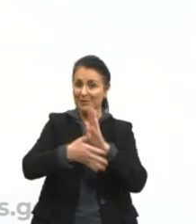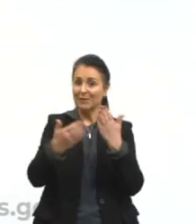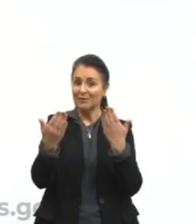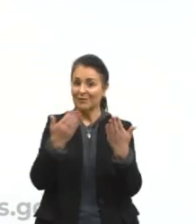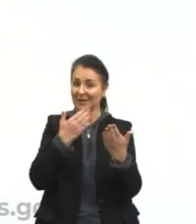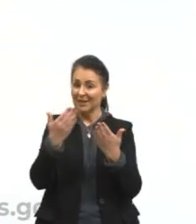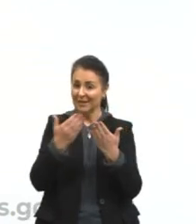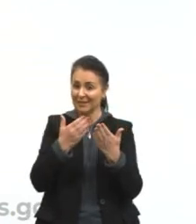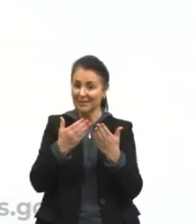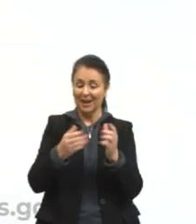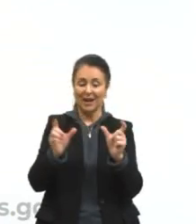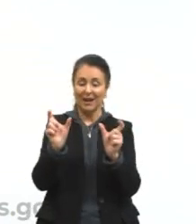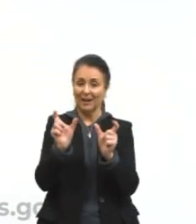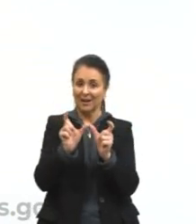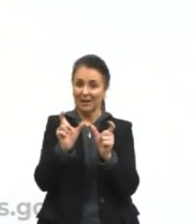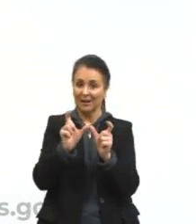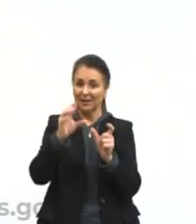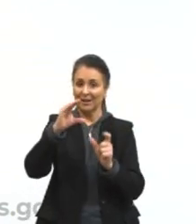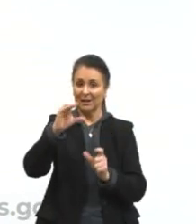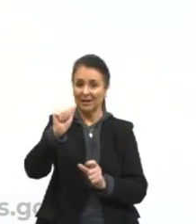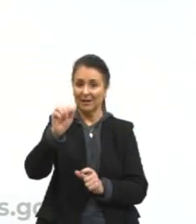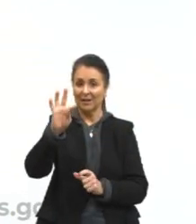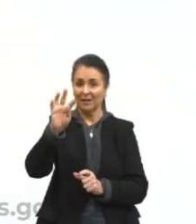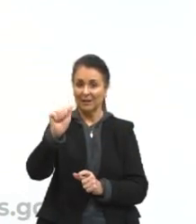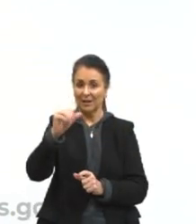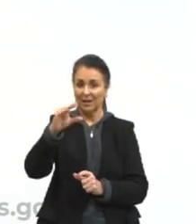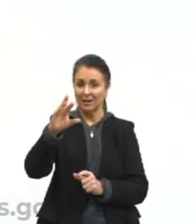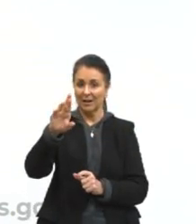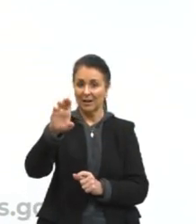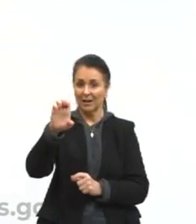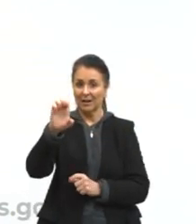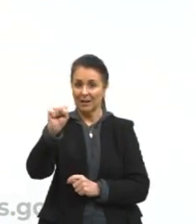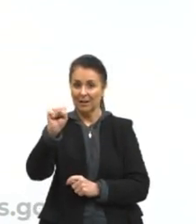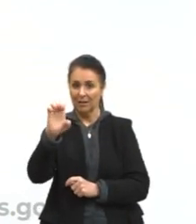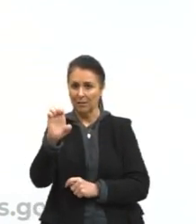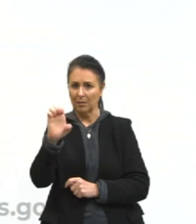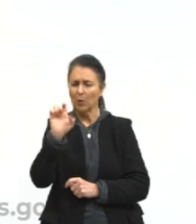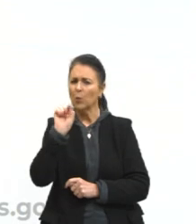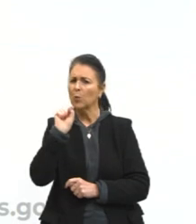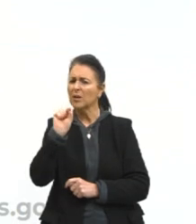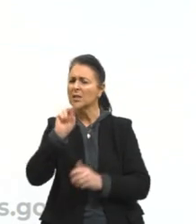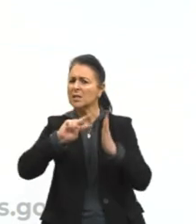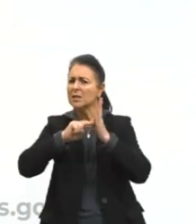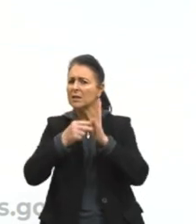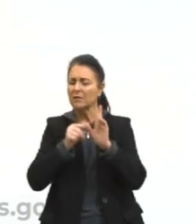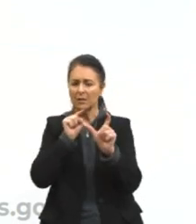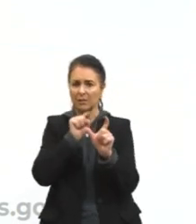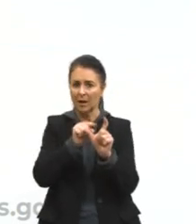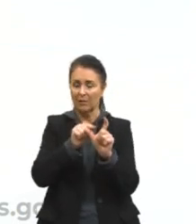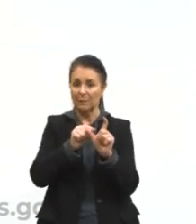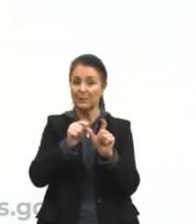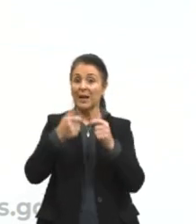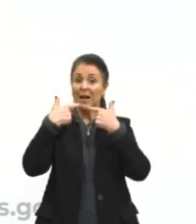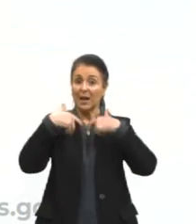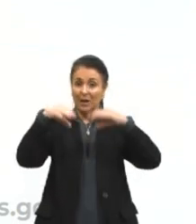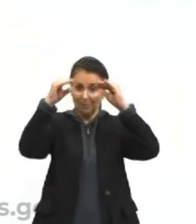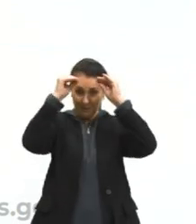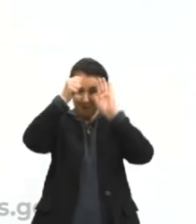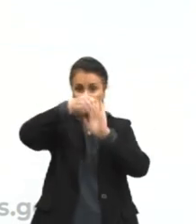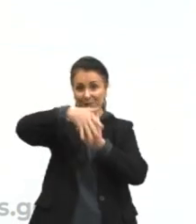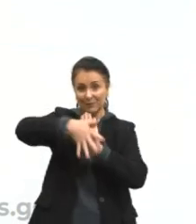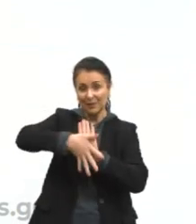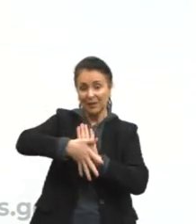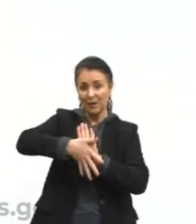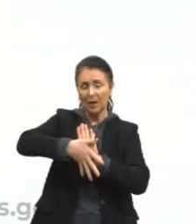Catacrese. Olha que nome bonitinho ela tem. O que é a Catacrese? Ela é uma figura de linguagem utilizada para se